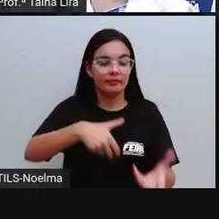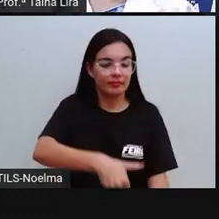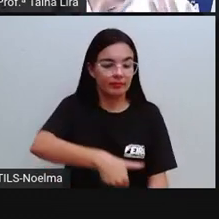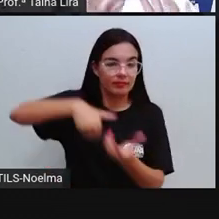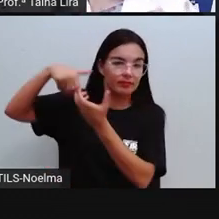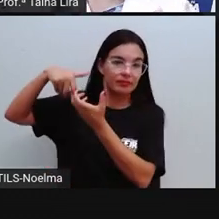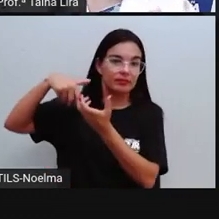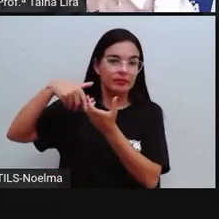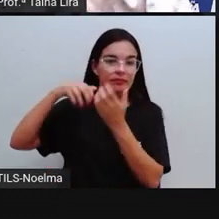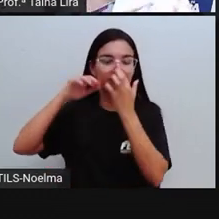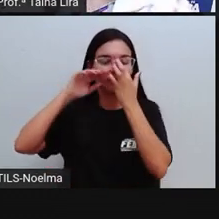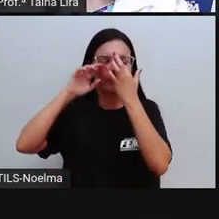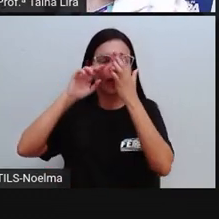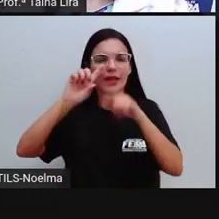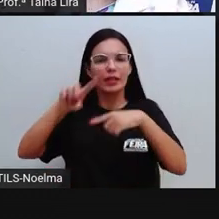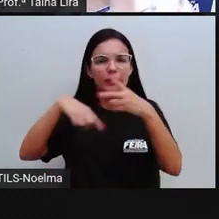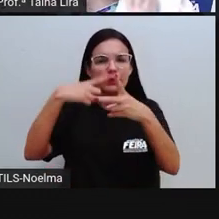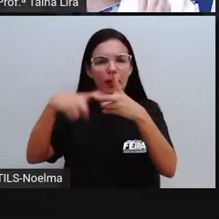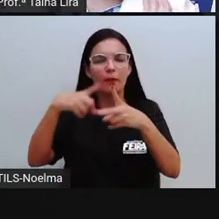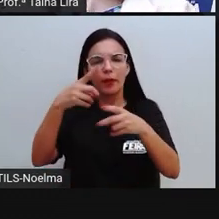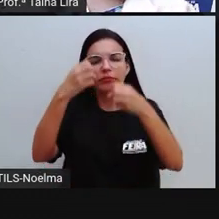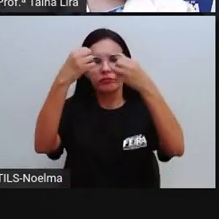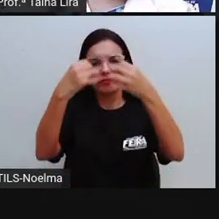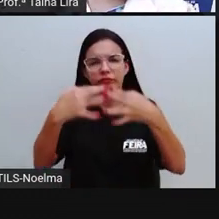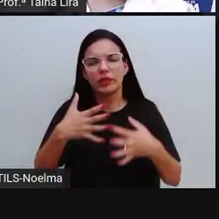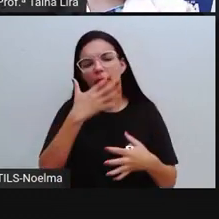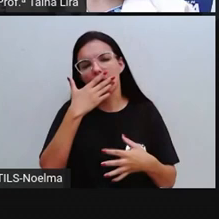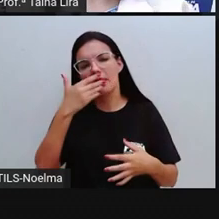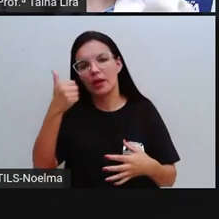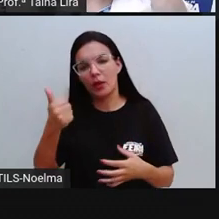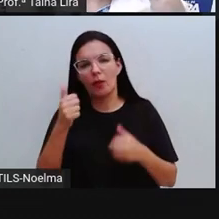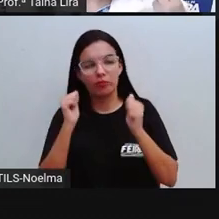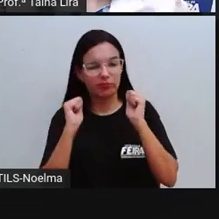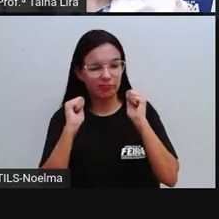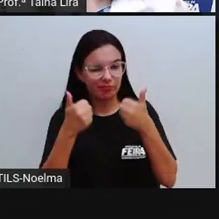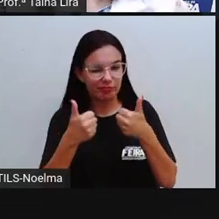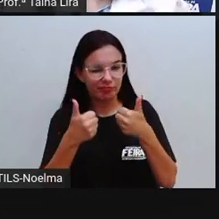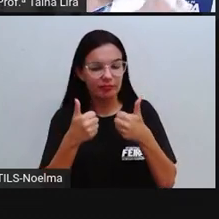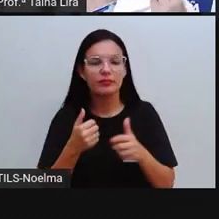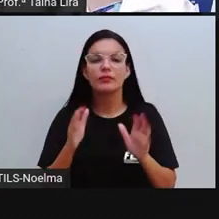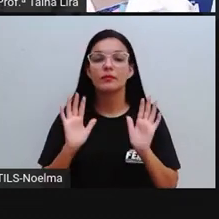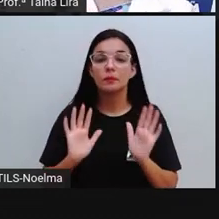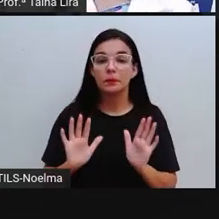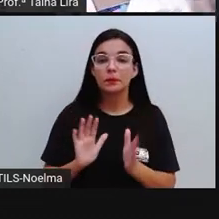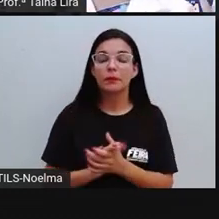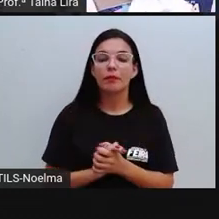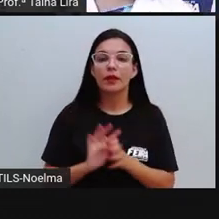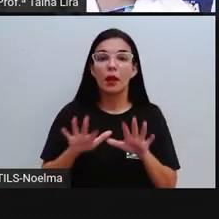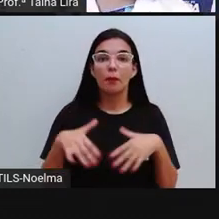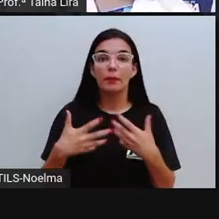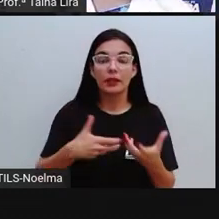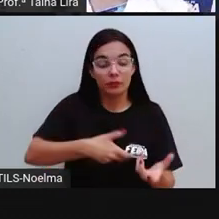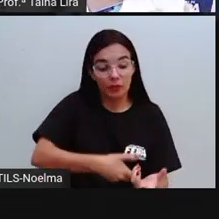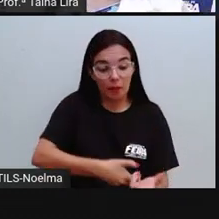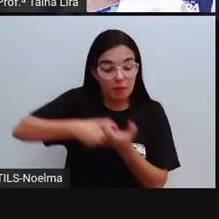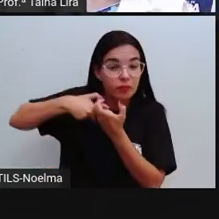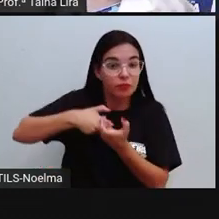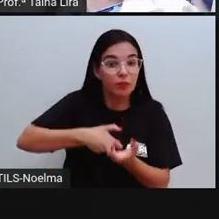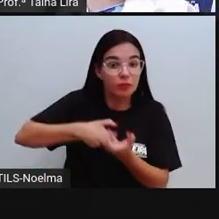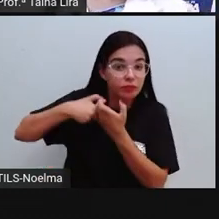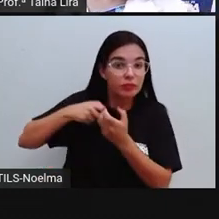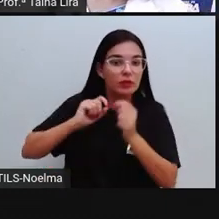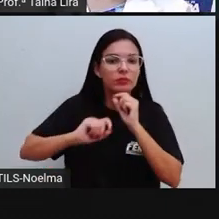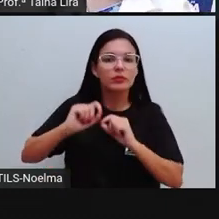questão a gente vai discutir em uma outra aula, que a PRO vai contar essa história direitinho. Mas o extrativismo no segundo ano foi a